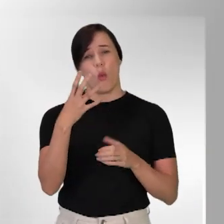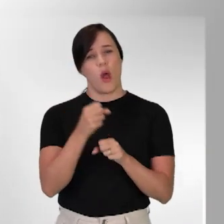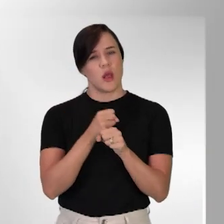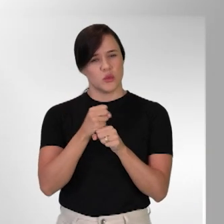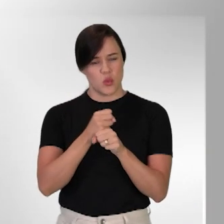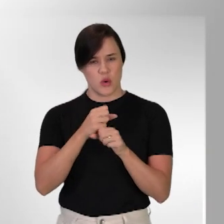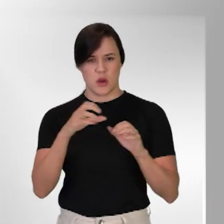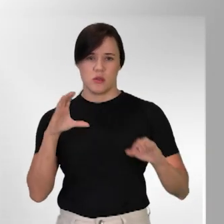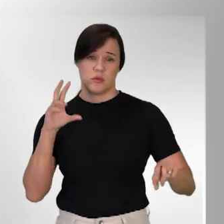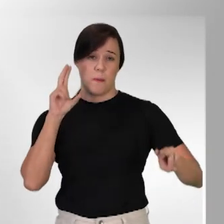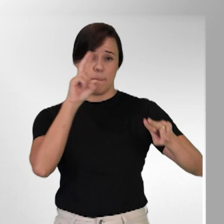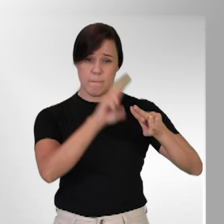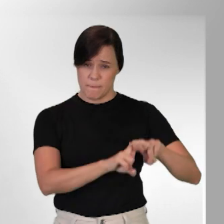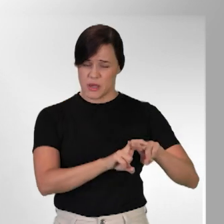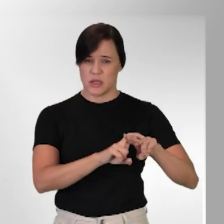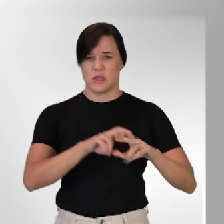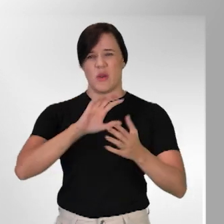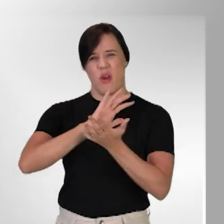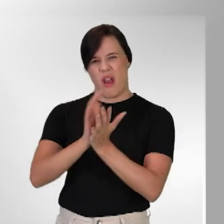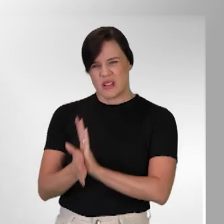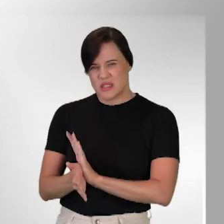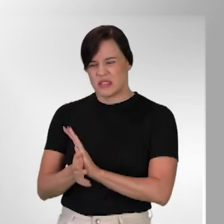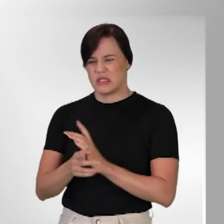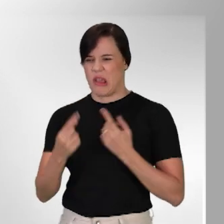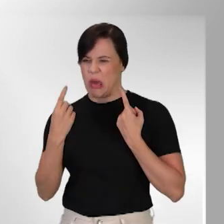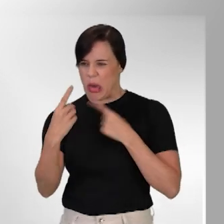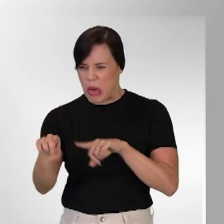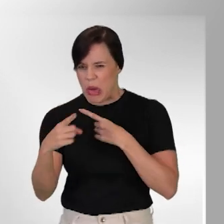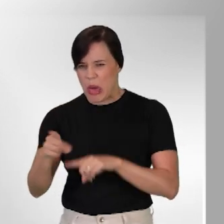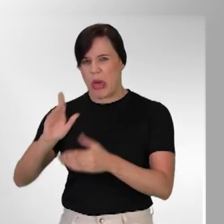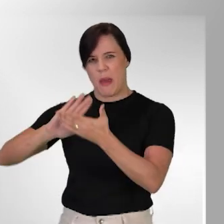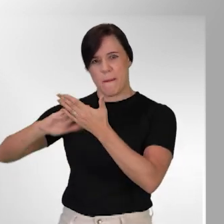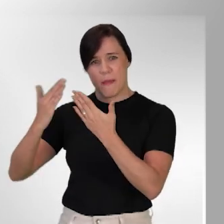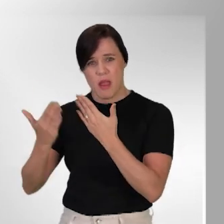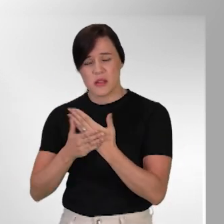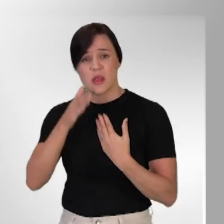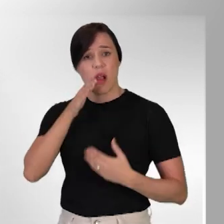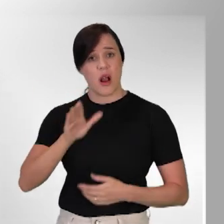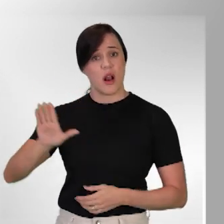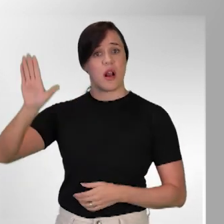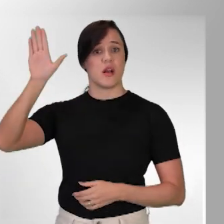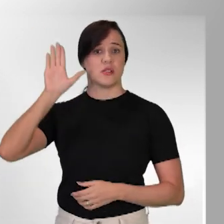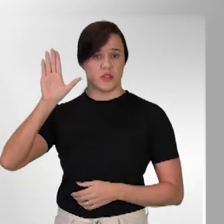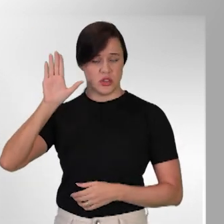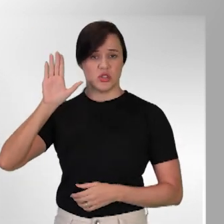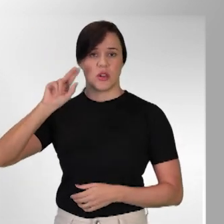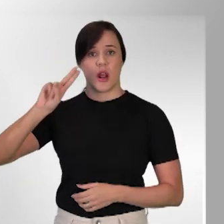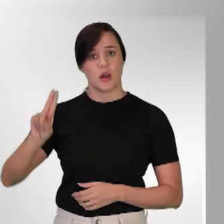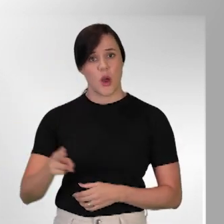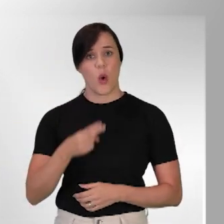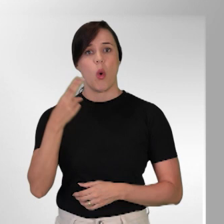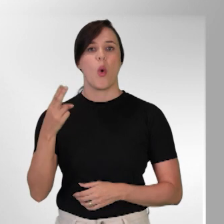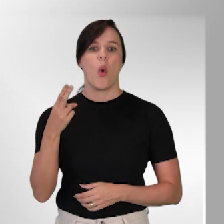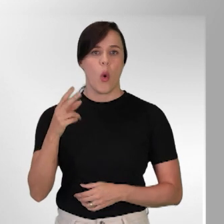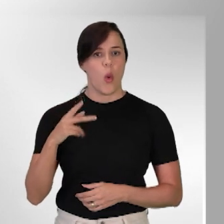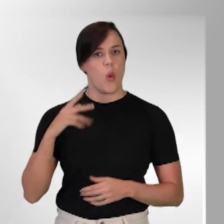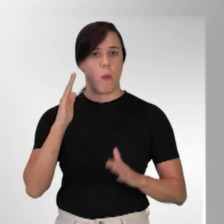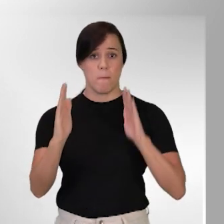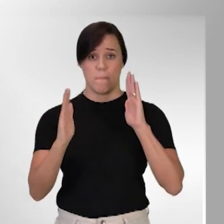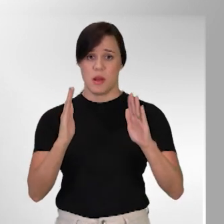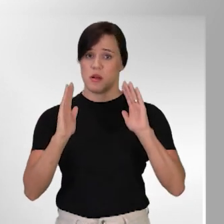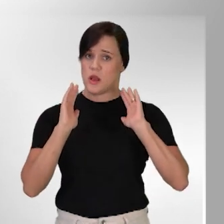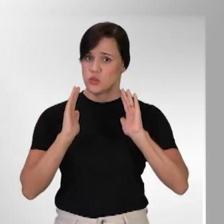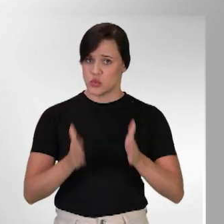de prisão para quem assediar, constranger, perseguir ou ameaçar candidata a cargo eletivo ou detentora de